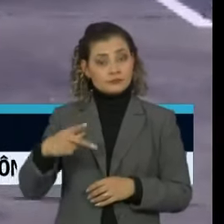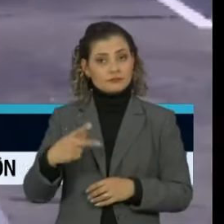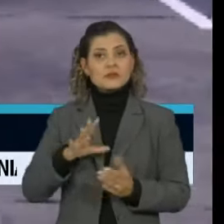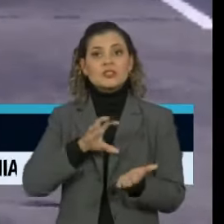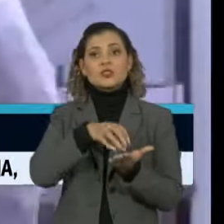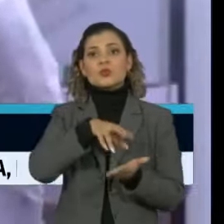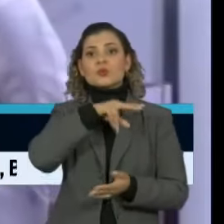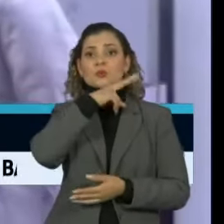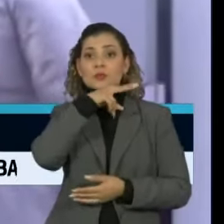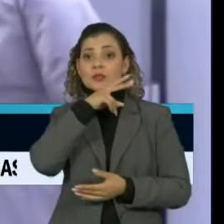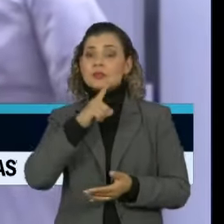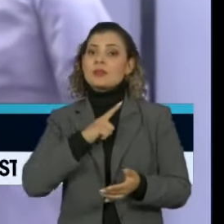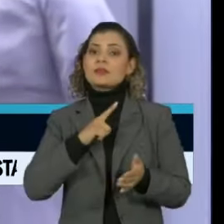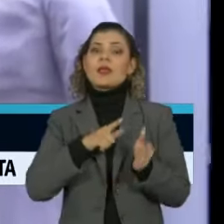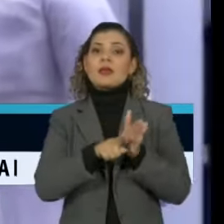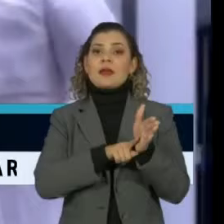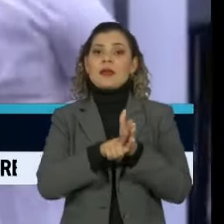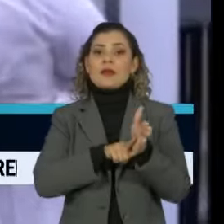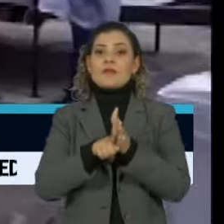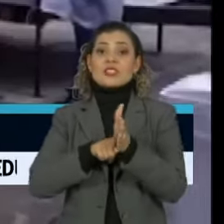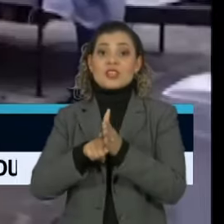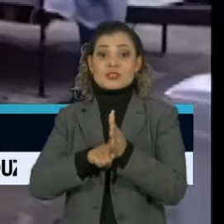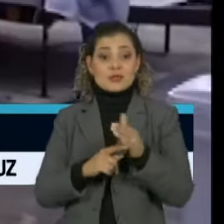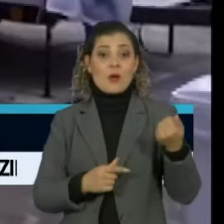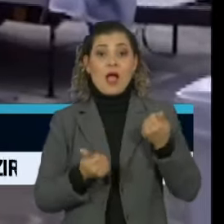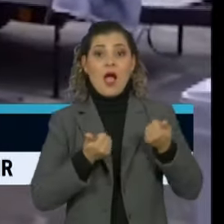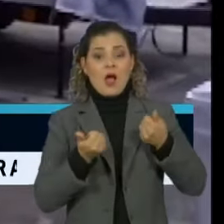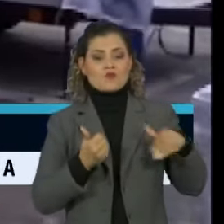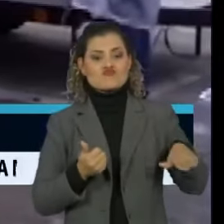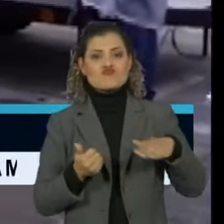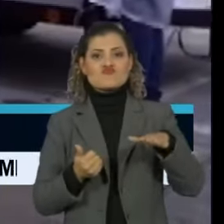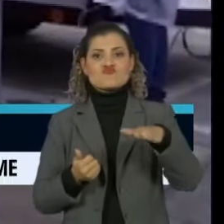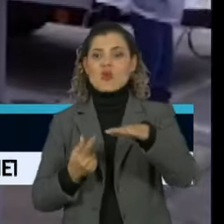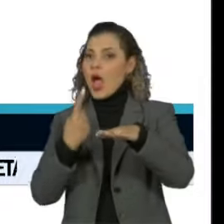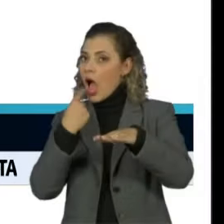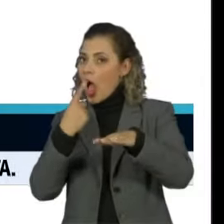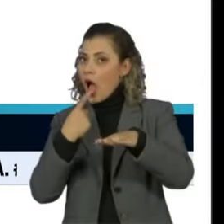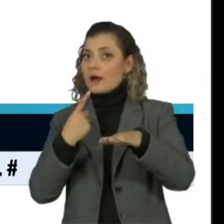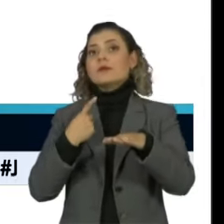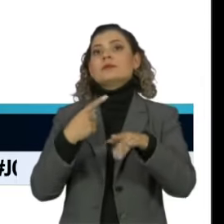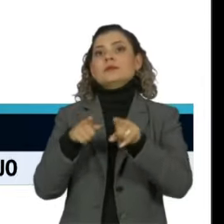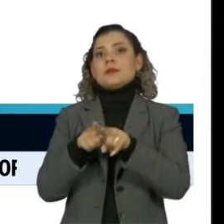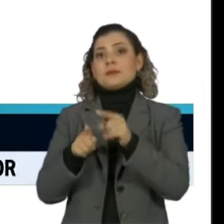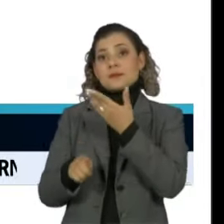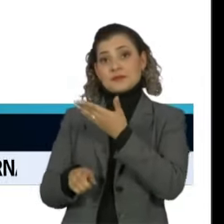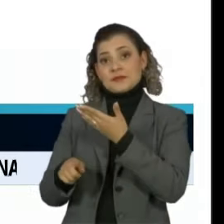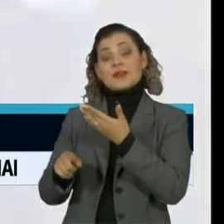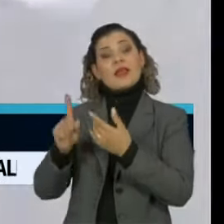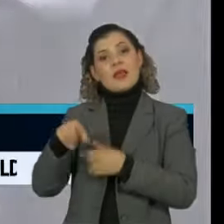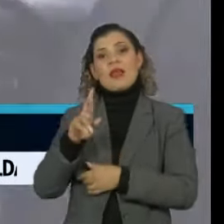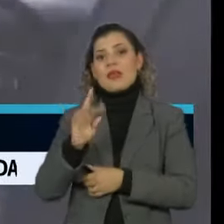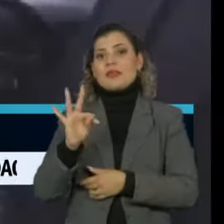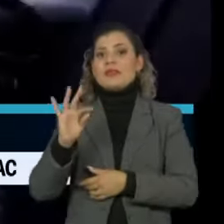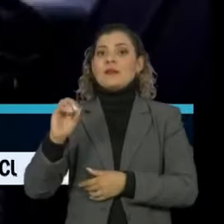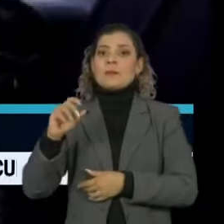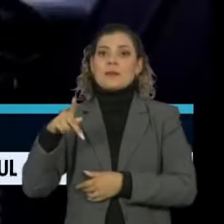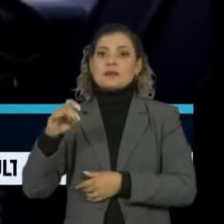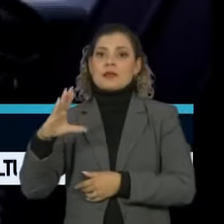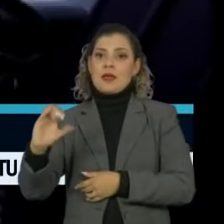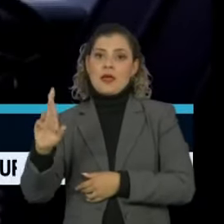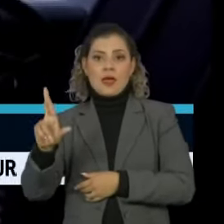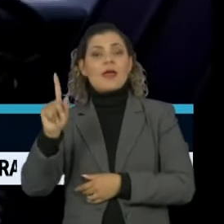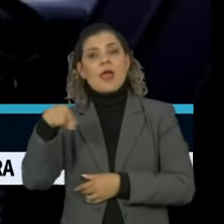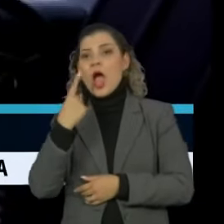Instituto Butantan realiza um drive-thru de testes para diagnosticar o novo coronavírus. O método usado é RT-PCR.